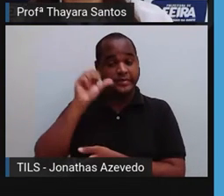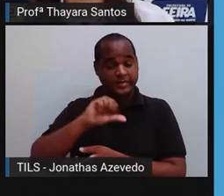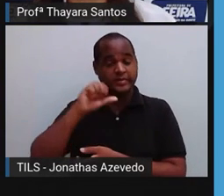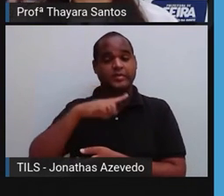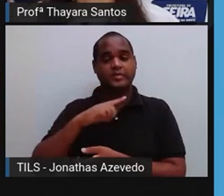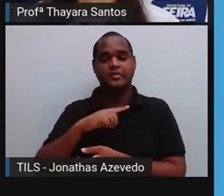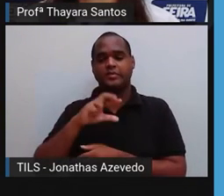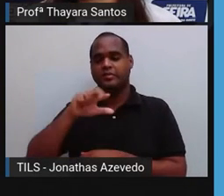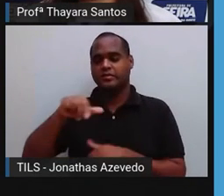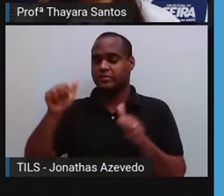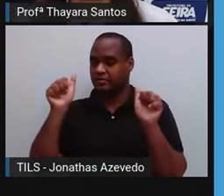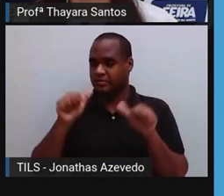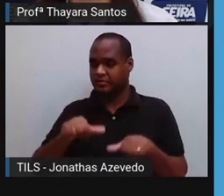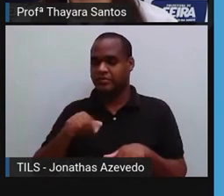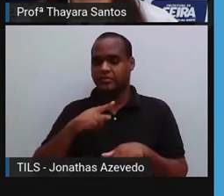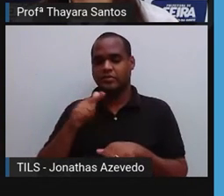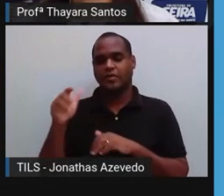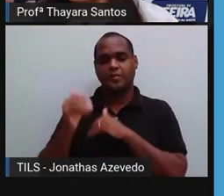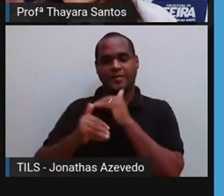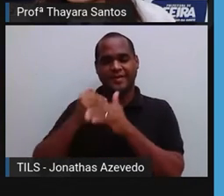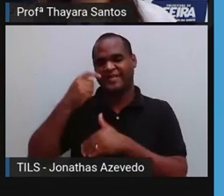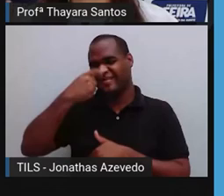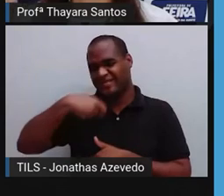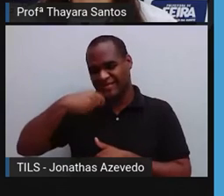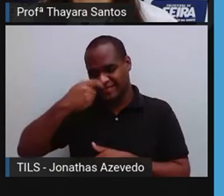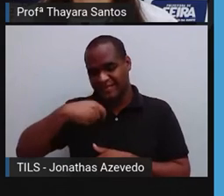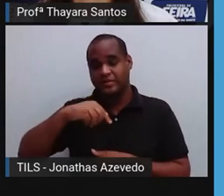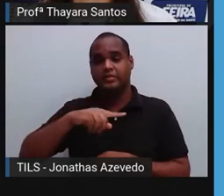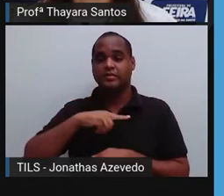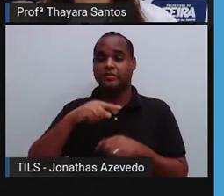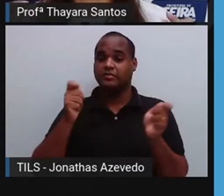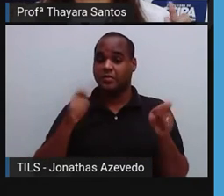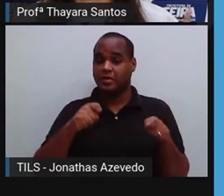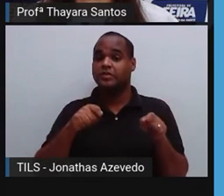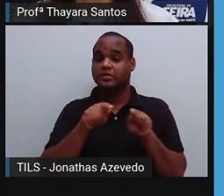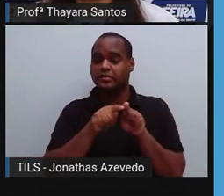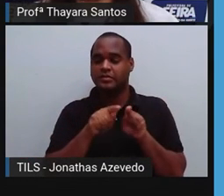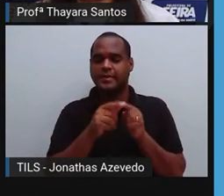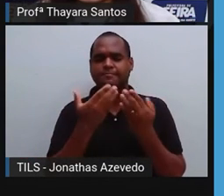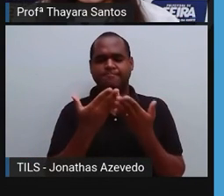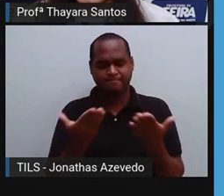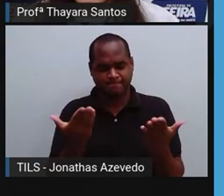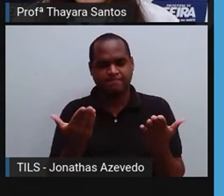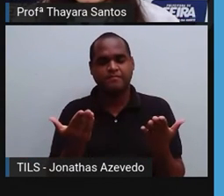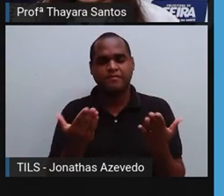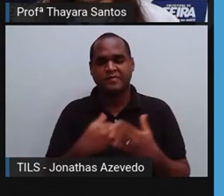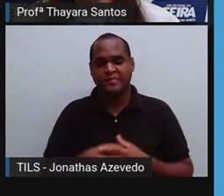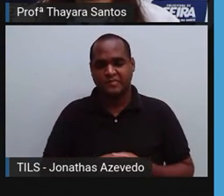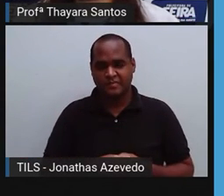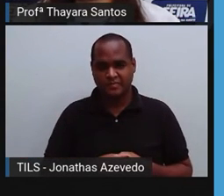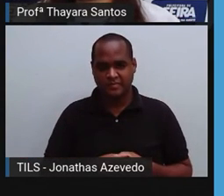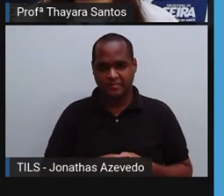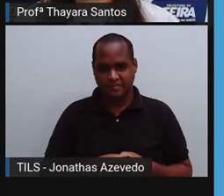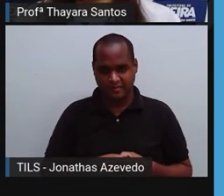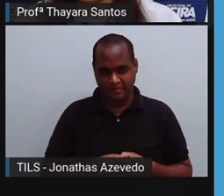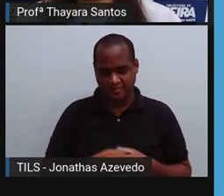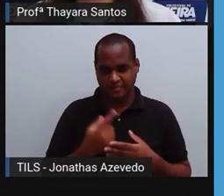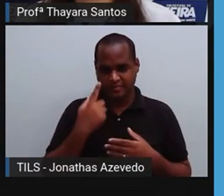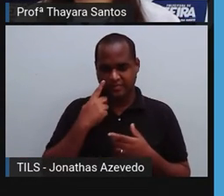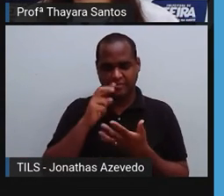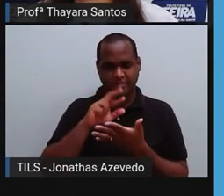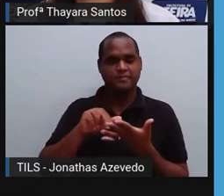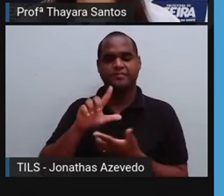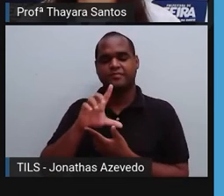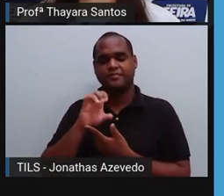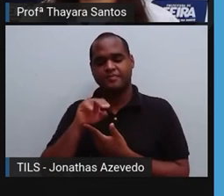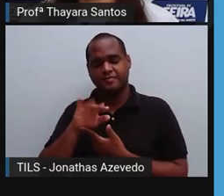toxinas, ou então se a gente está num processo alérgico, isso também pode estar lá. E esse, esse, é uma rede, o sistema linfático é uma rede